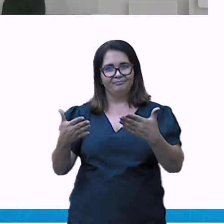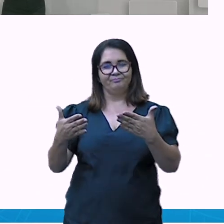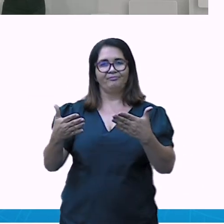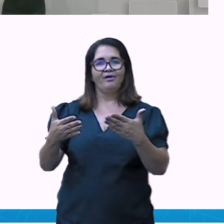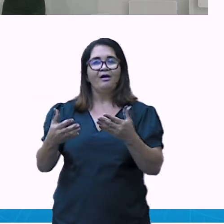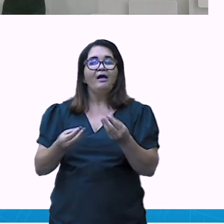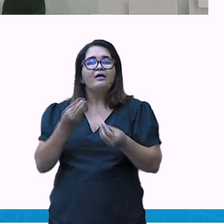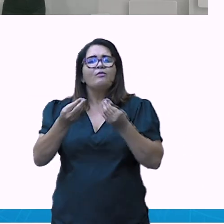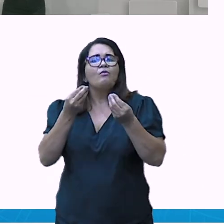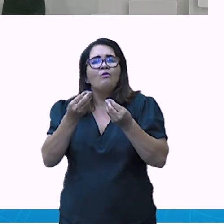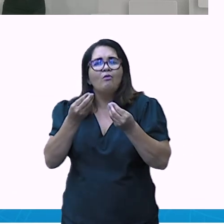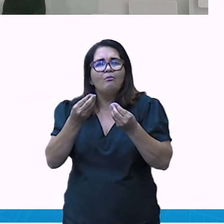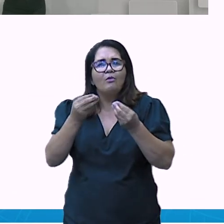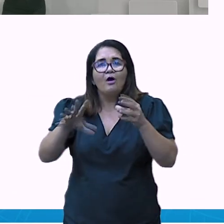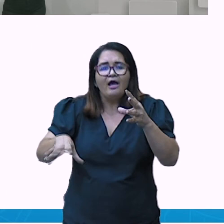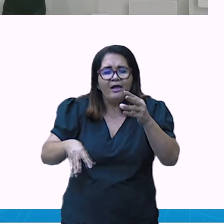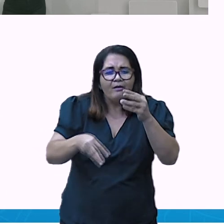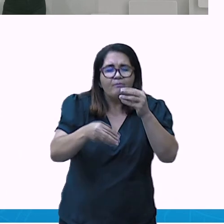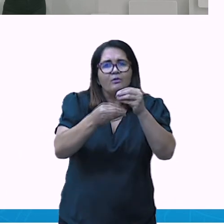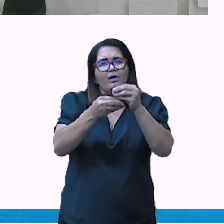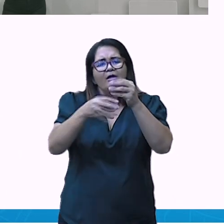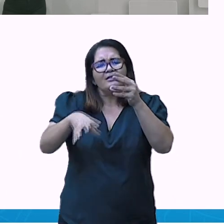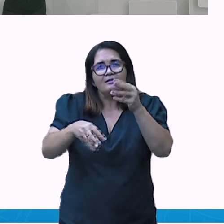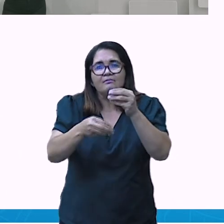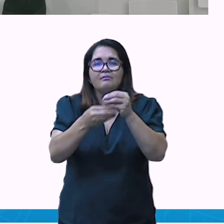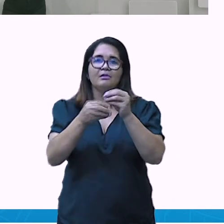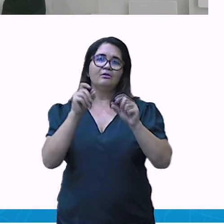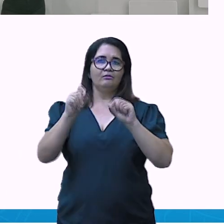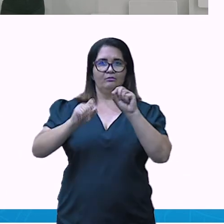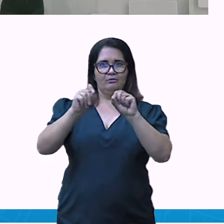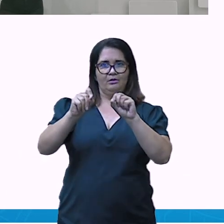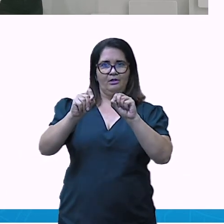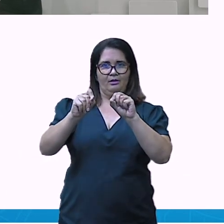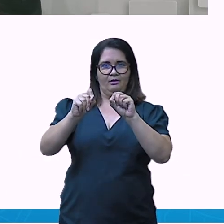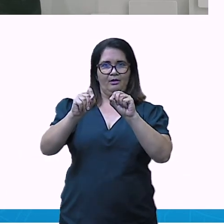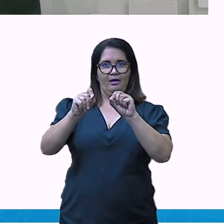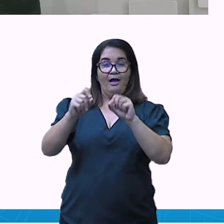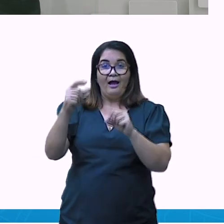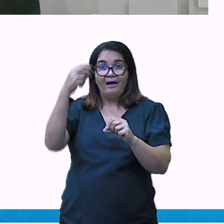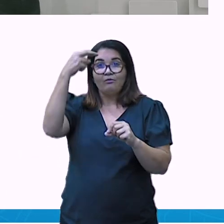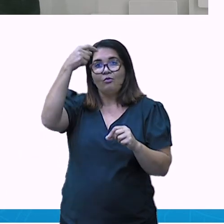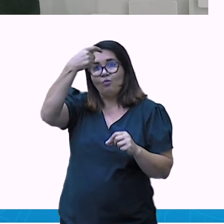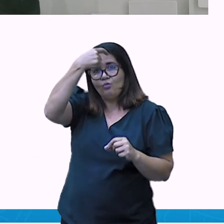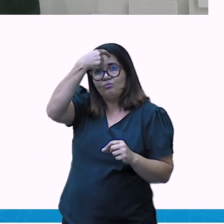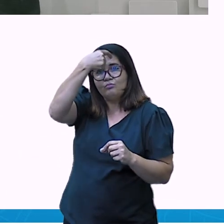dessa empresa, que para cada 17 garrafas